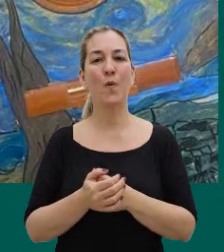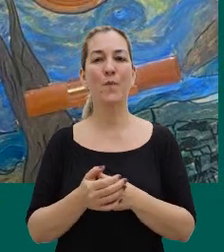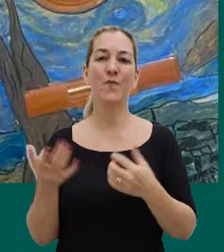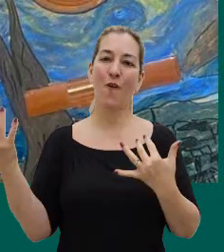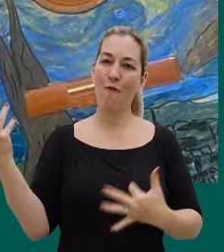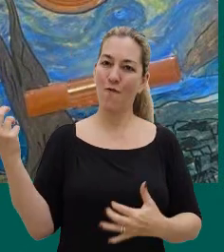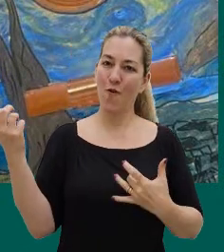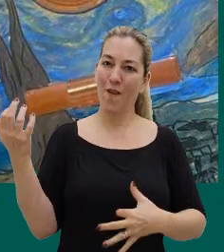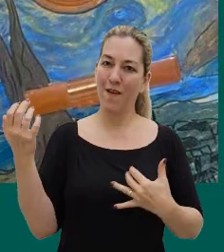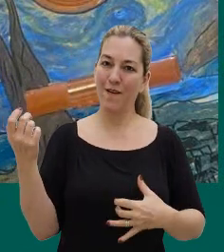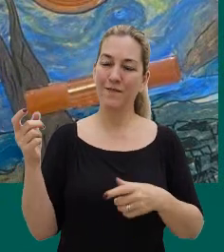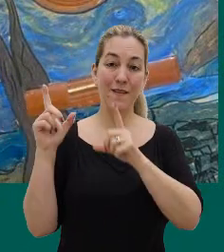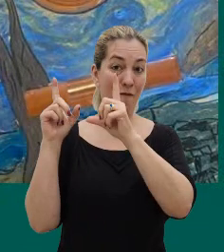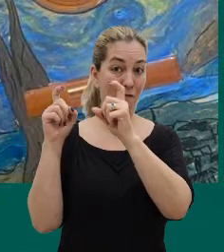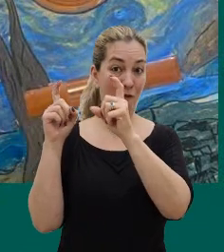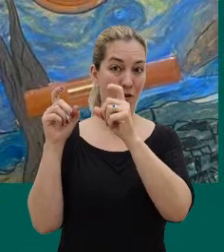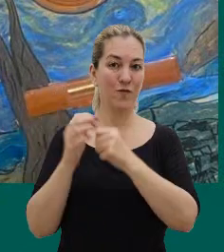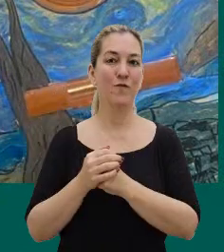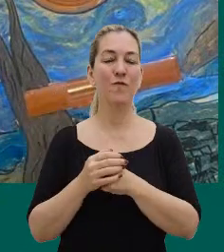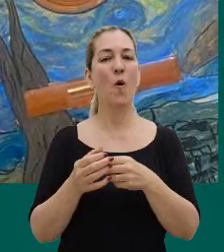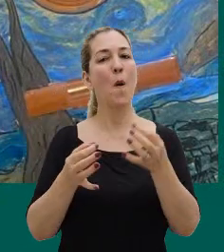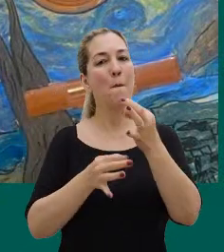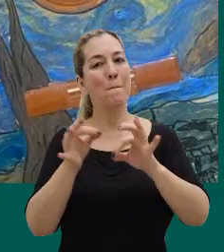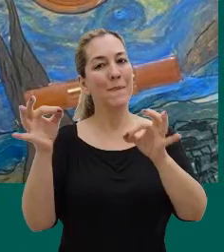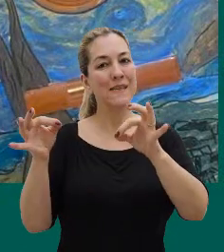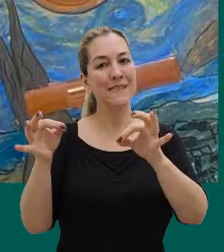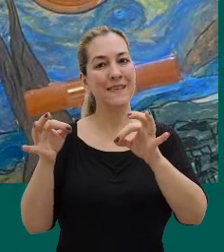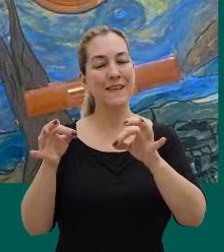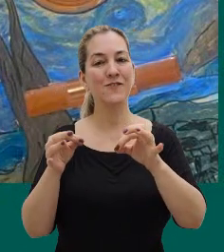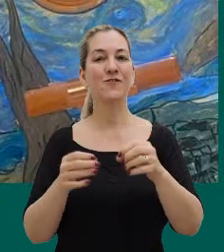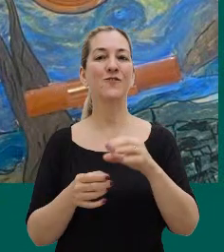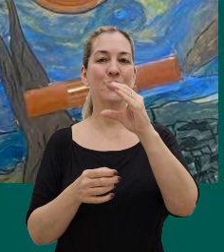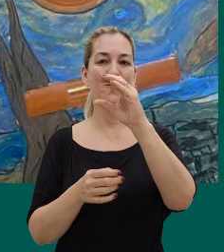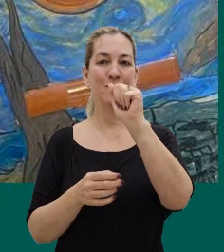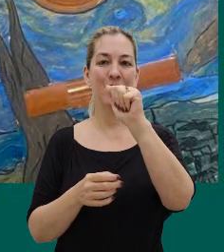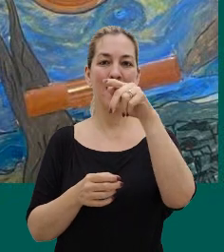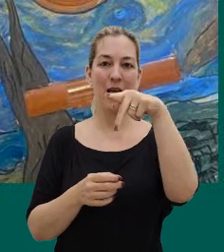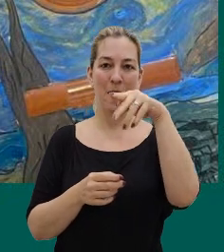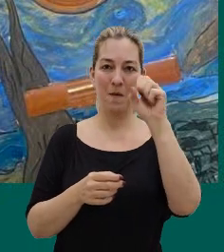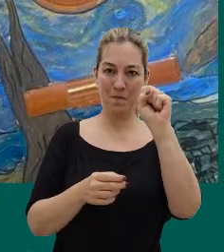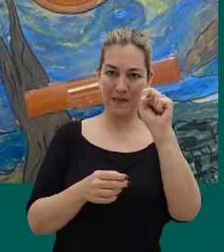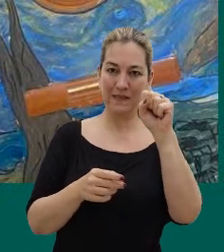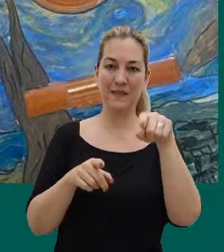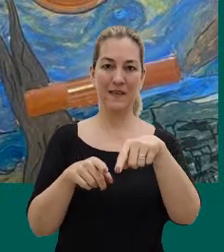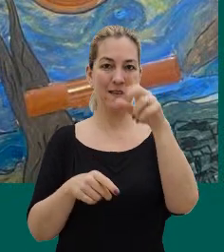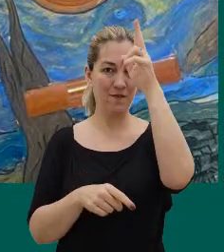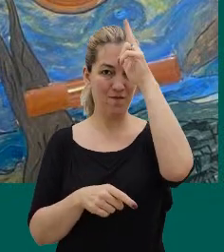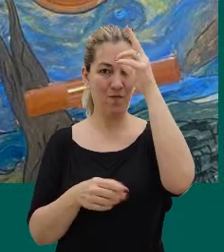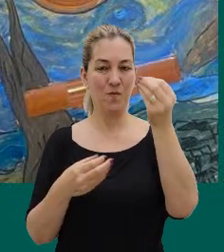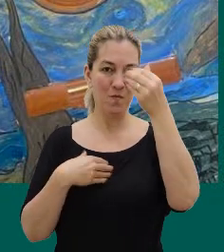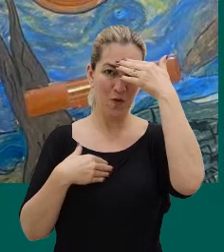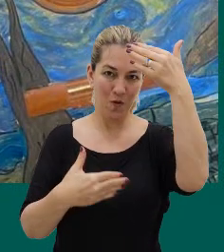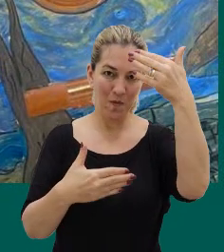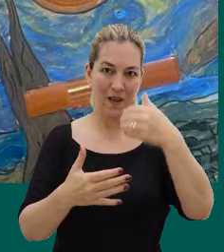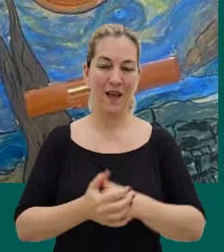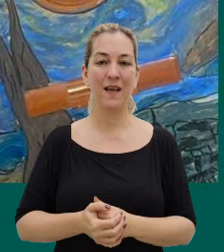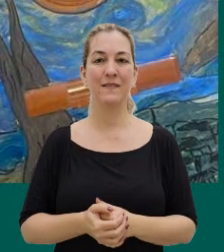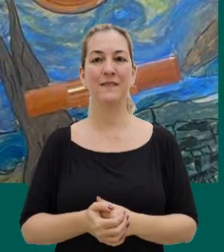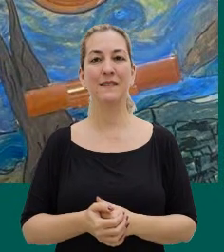foto foi um presente do CAPS, para nós, para o nosso sarau, ele foi feito lá pelos diários do CAPS aqui em Novo Hamburgo, então, muito obrigada